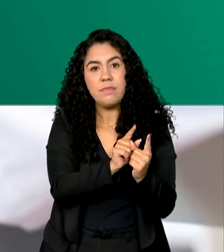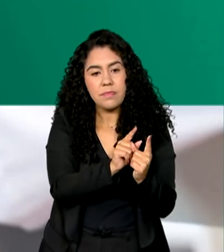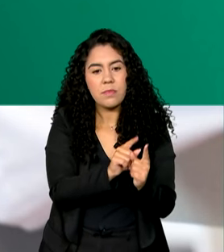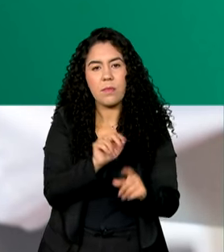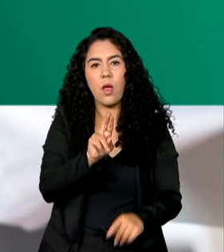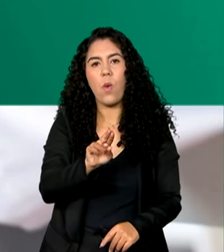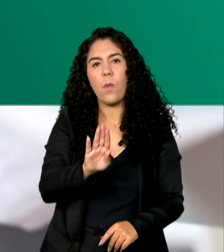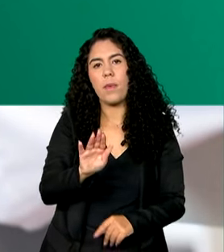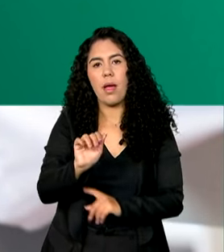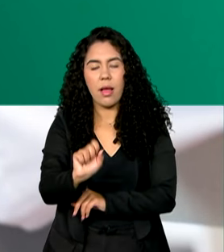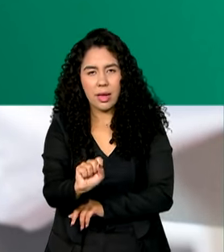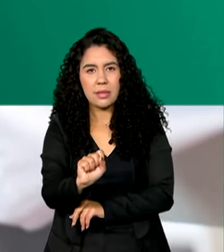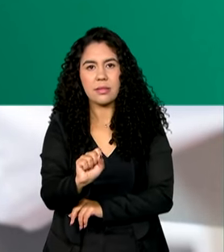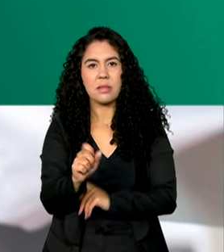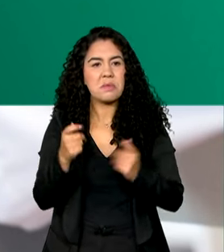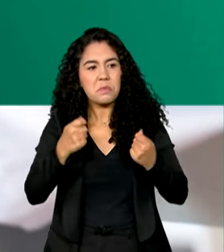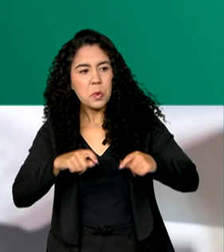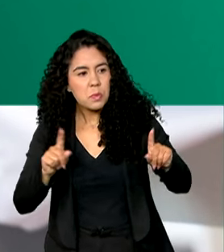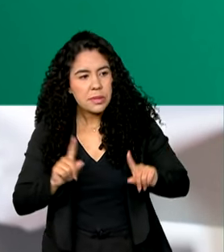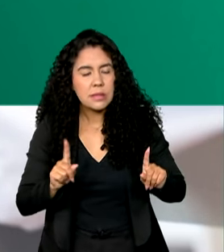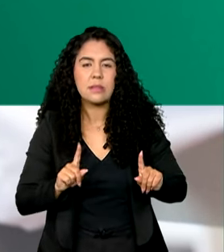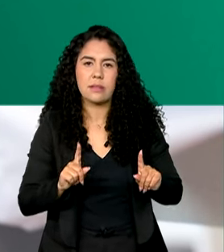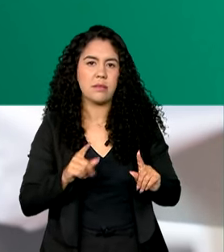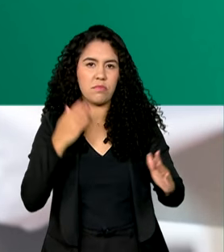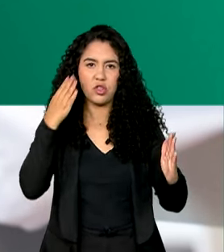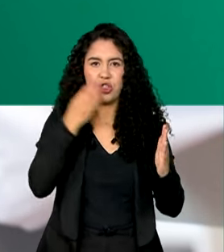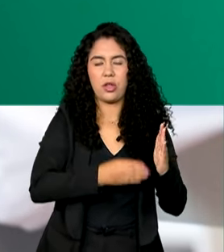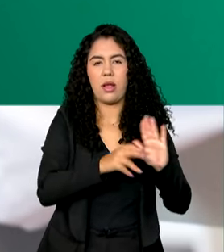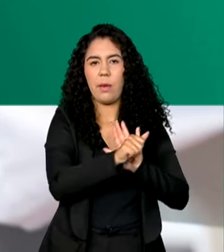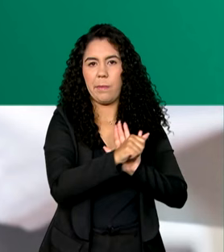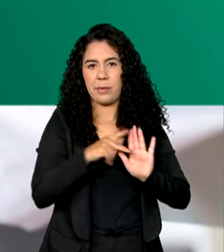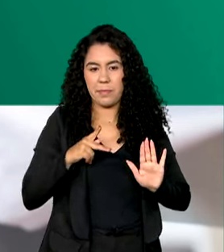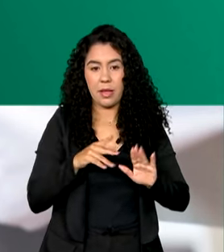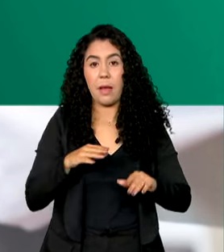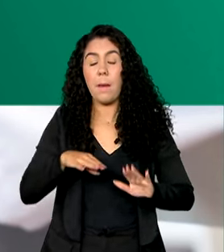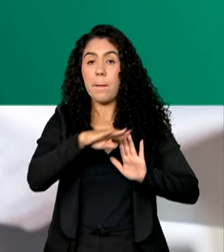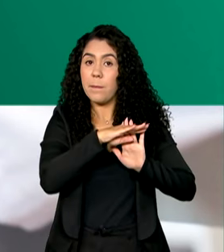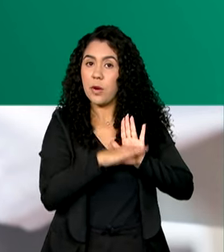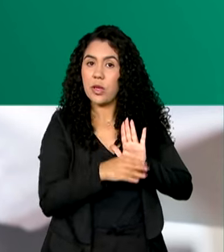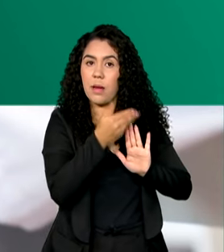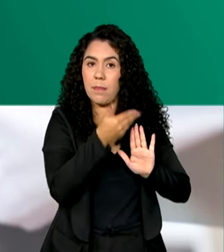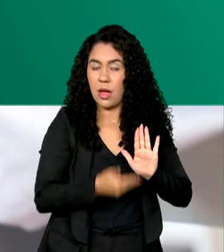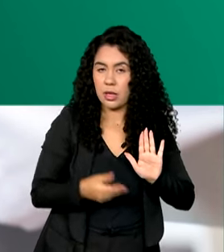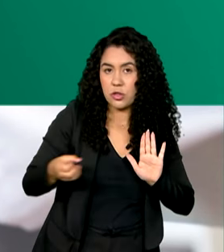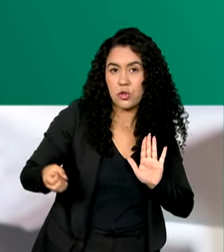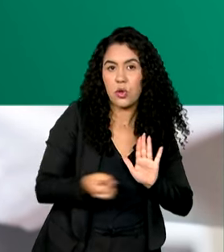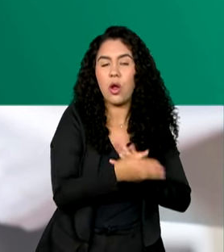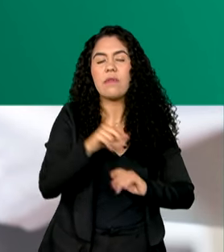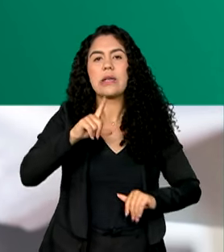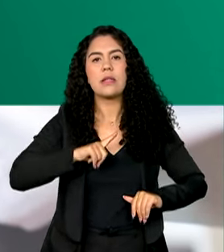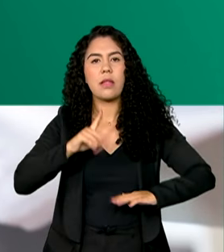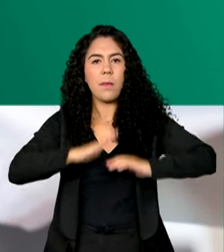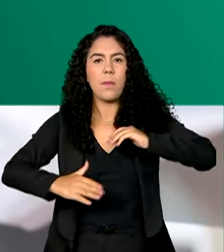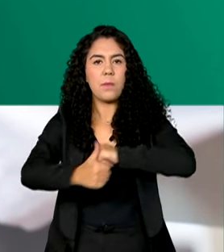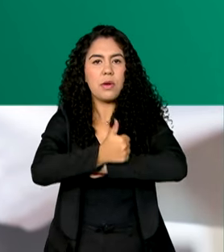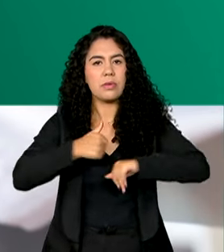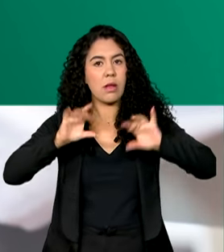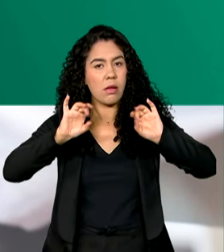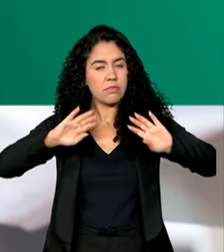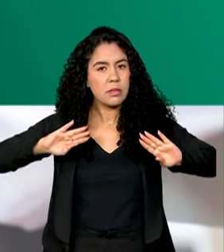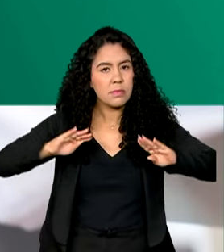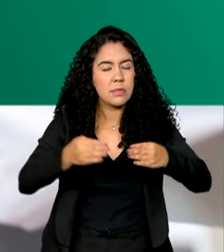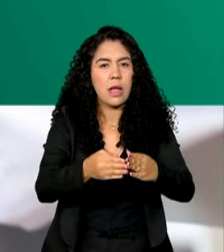as UBSs, sem necessidade. O novo programa inclui equipes especializadas em